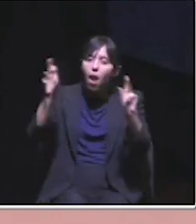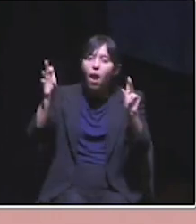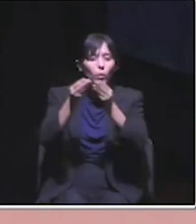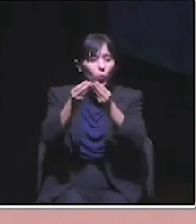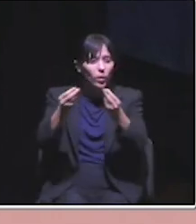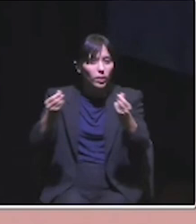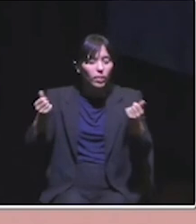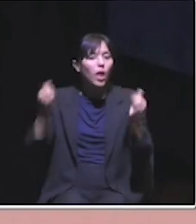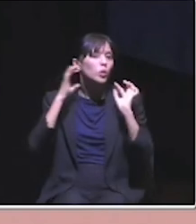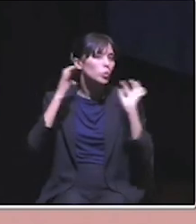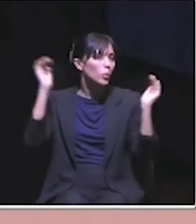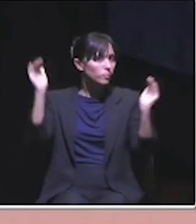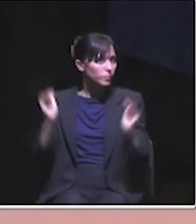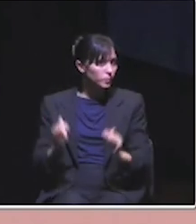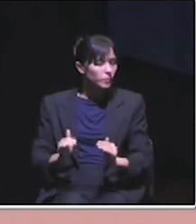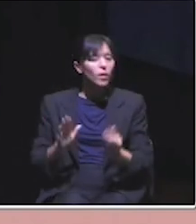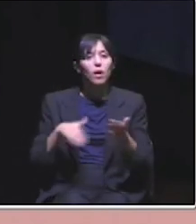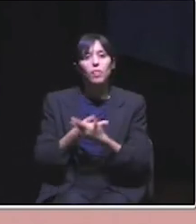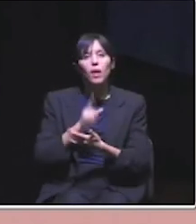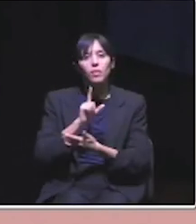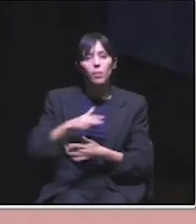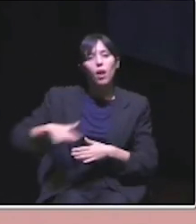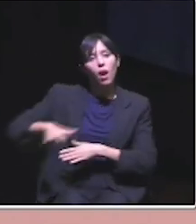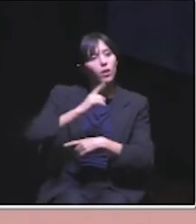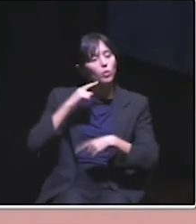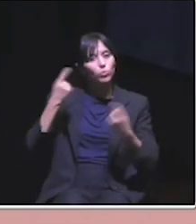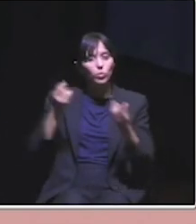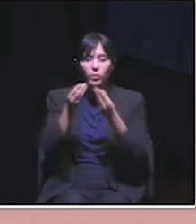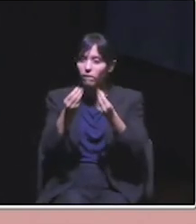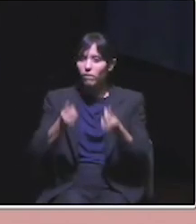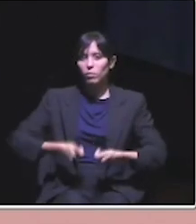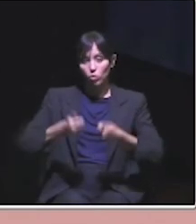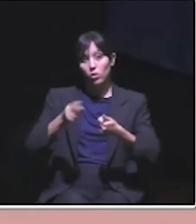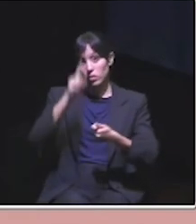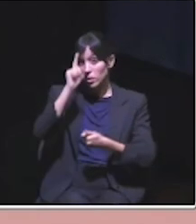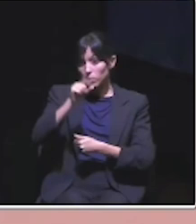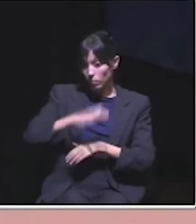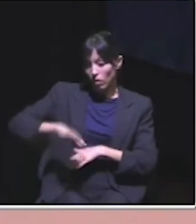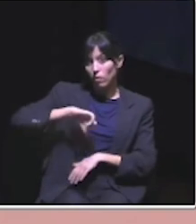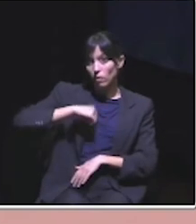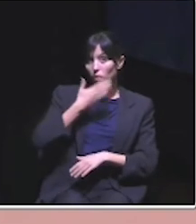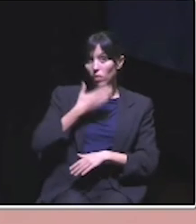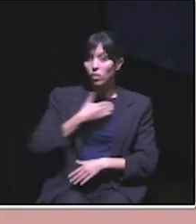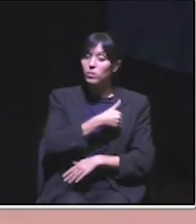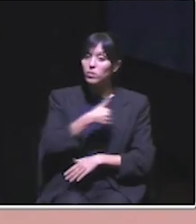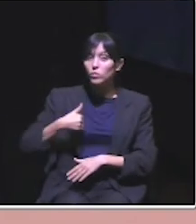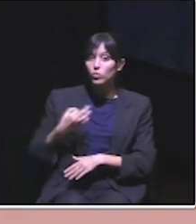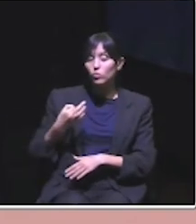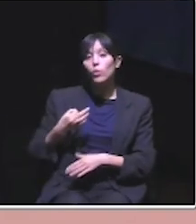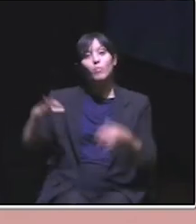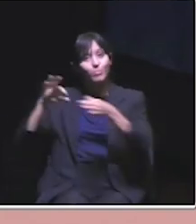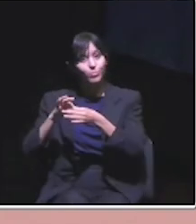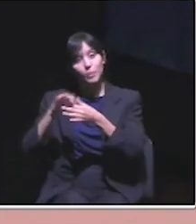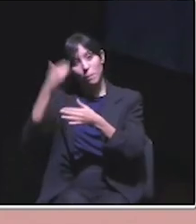para reduzir o nível de ruído, para melhorar a qualidade do espaço público. Sabemos também a importância e que os espaços verdes têm na saúde, incluindo na saúde mental